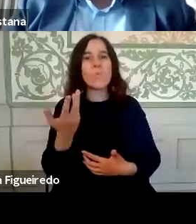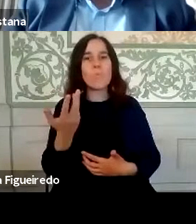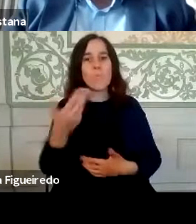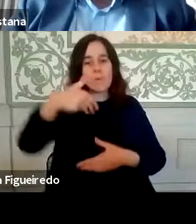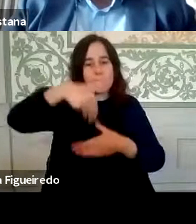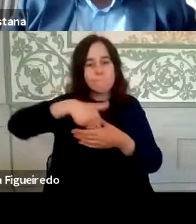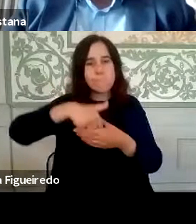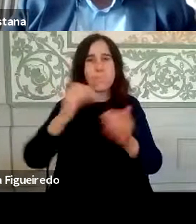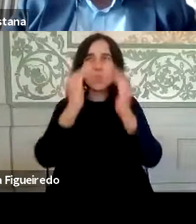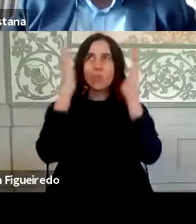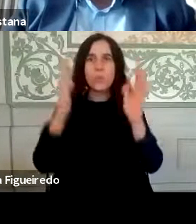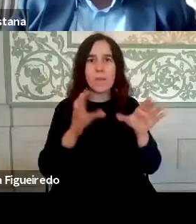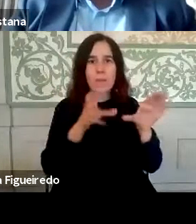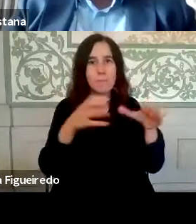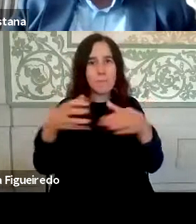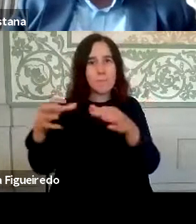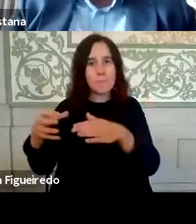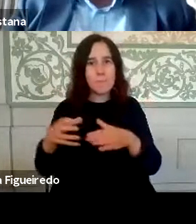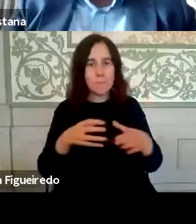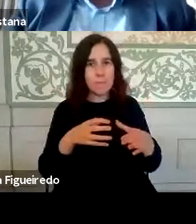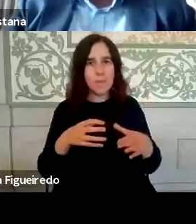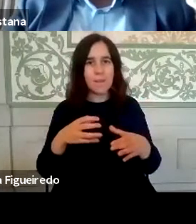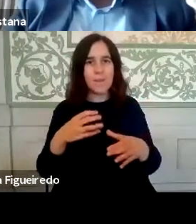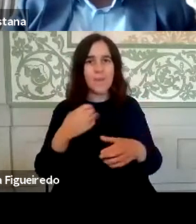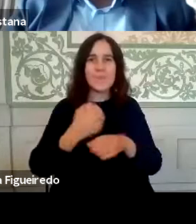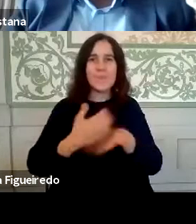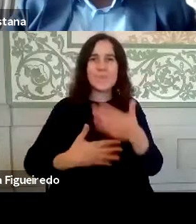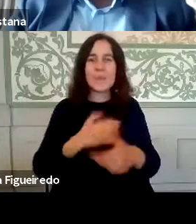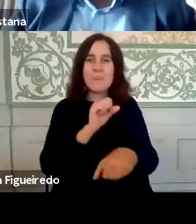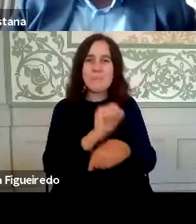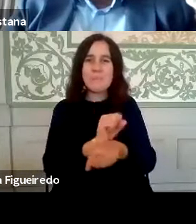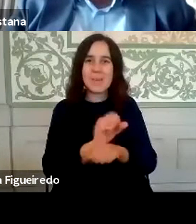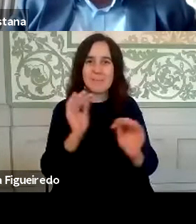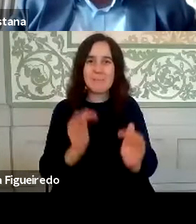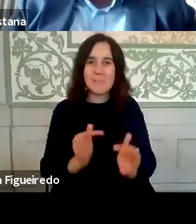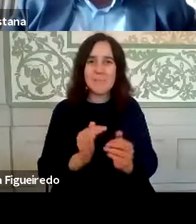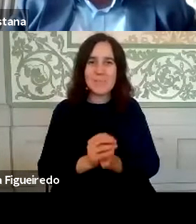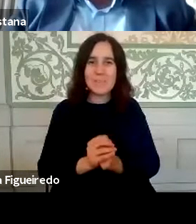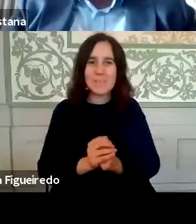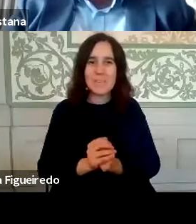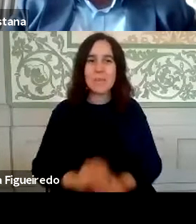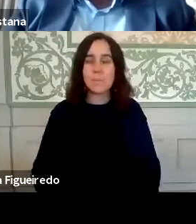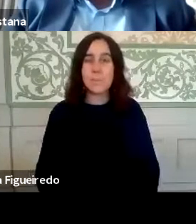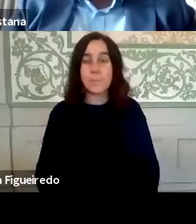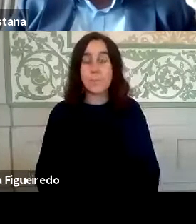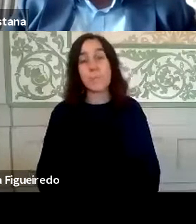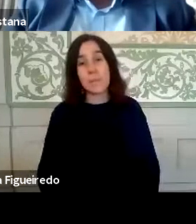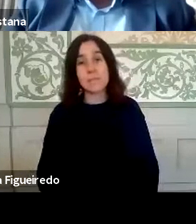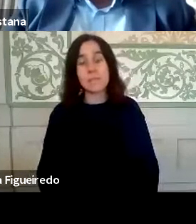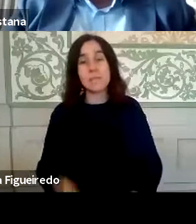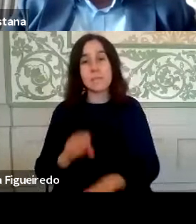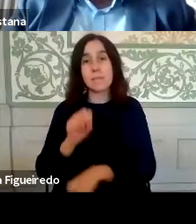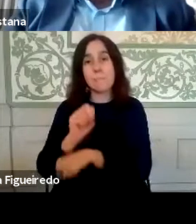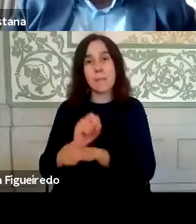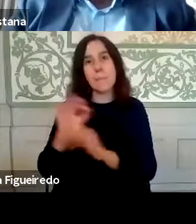do Instituto? As equipes funcionaram menos dependentes? Sim, menos dependentes, com